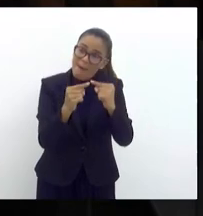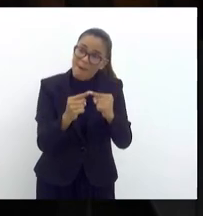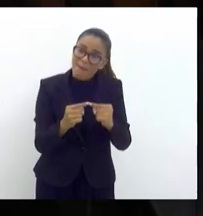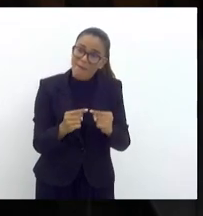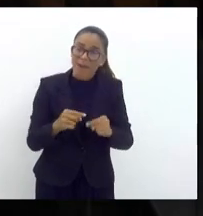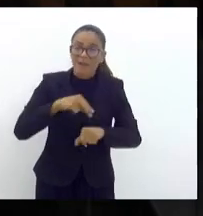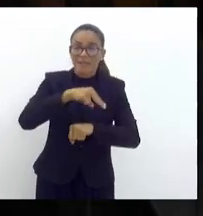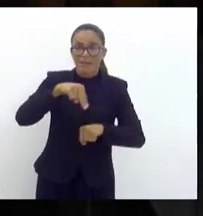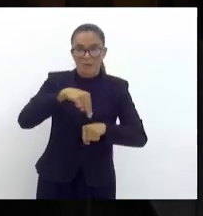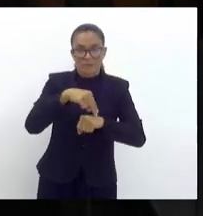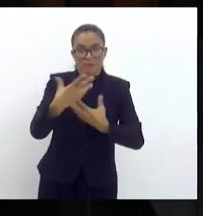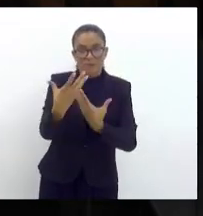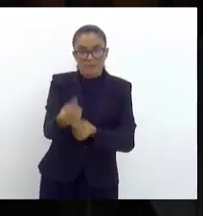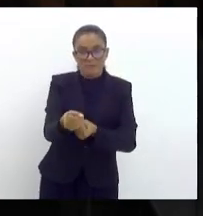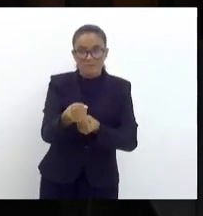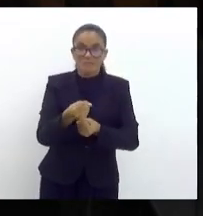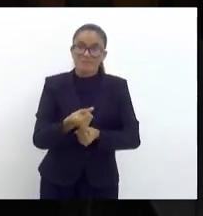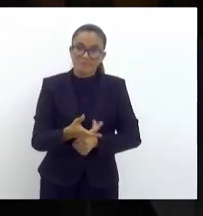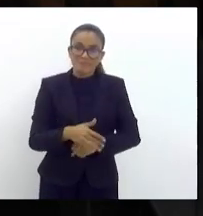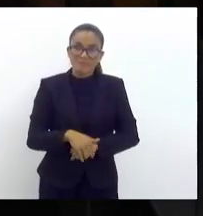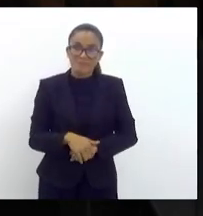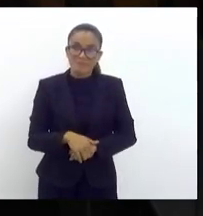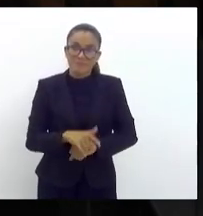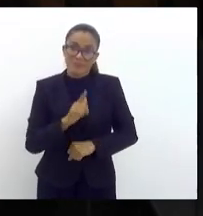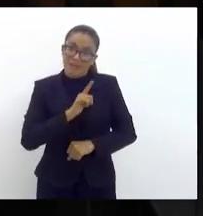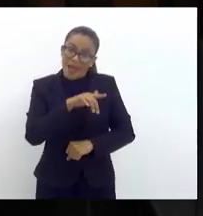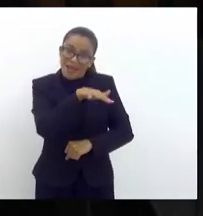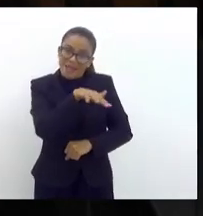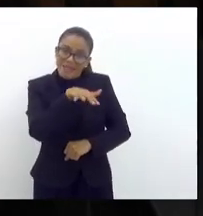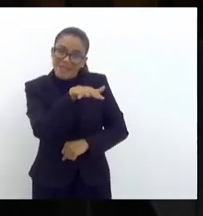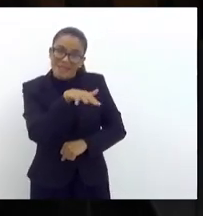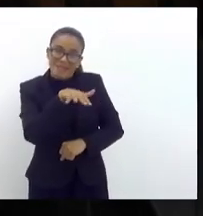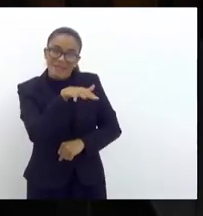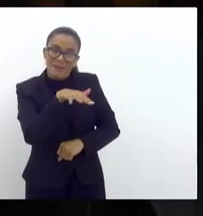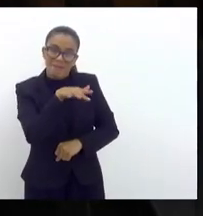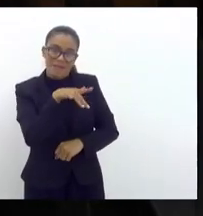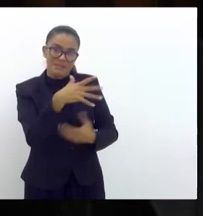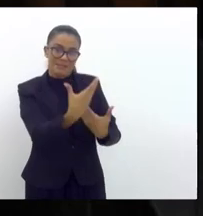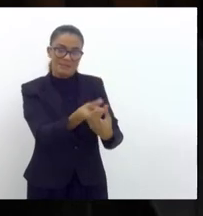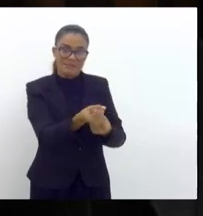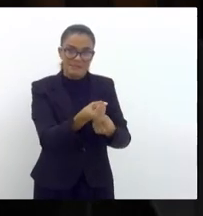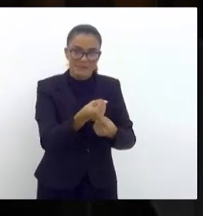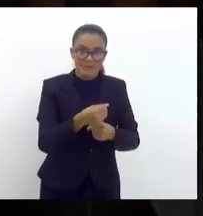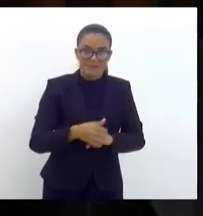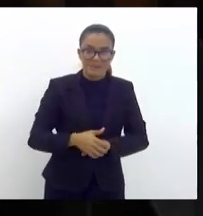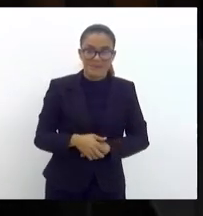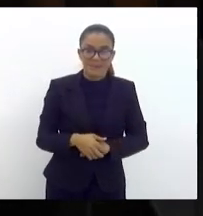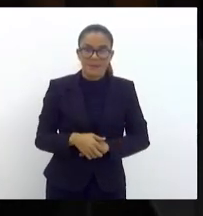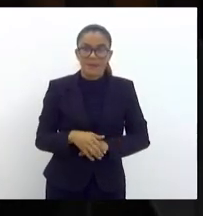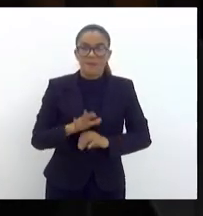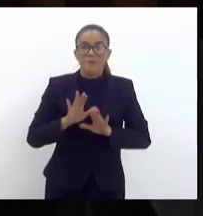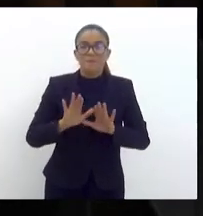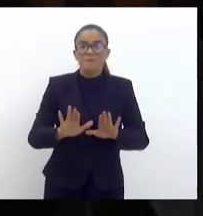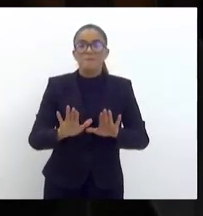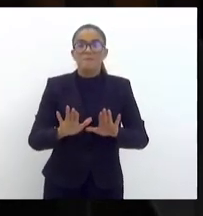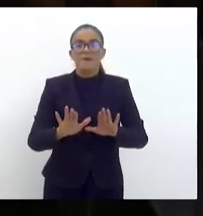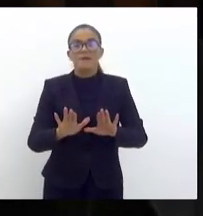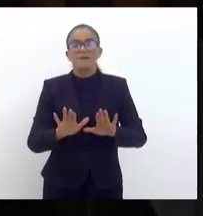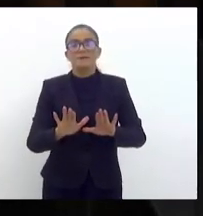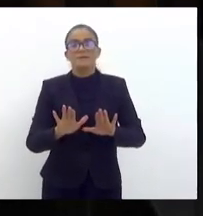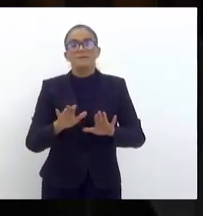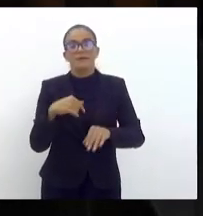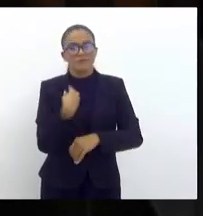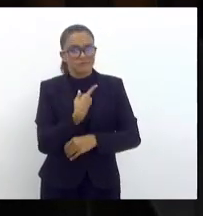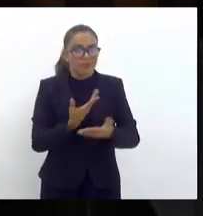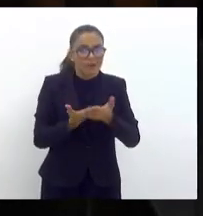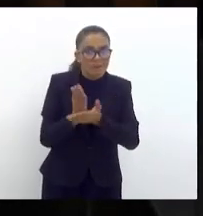união acate. Está ali na agulha para ser acatado. Mas é que, quando a gente